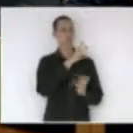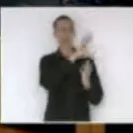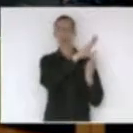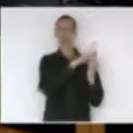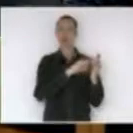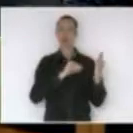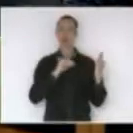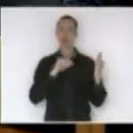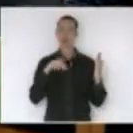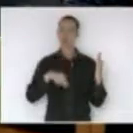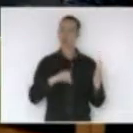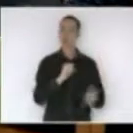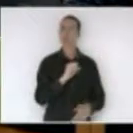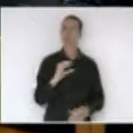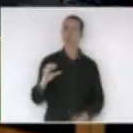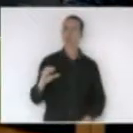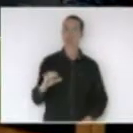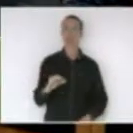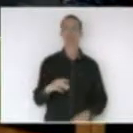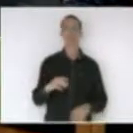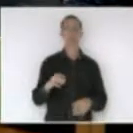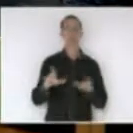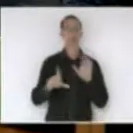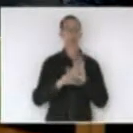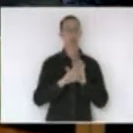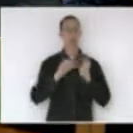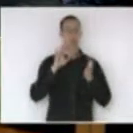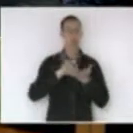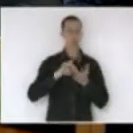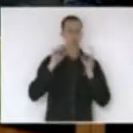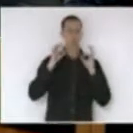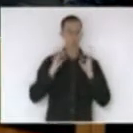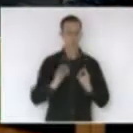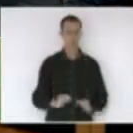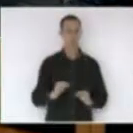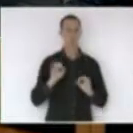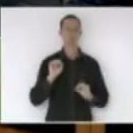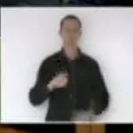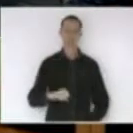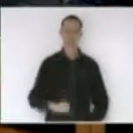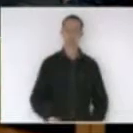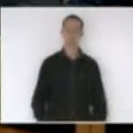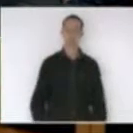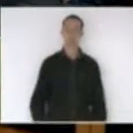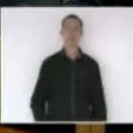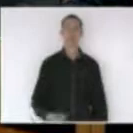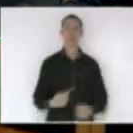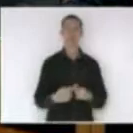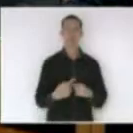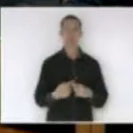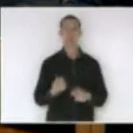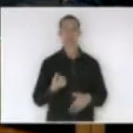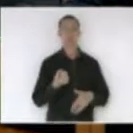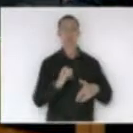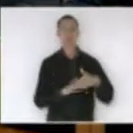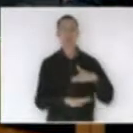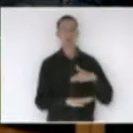e ele tem legalidade sim, porque é um fundo que já